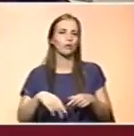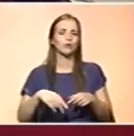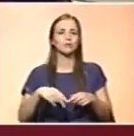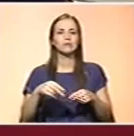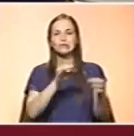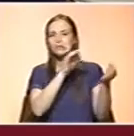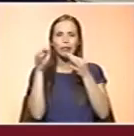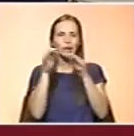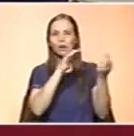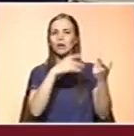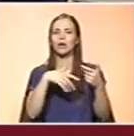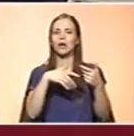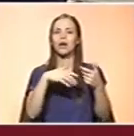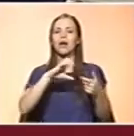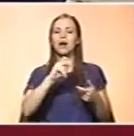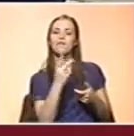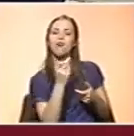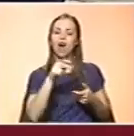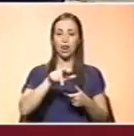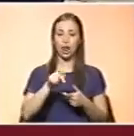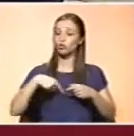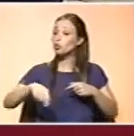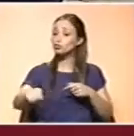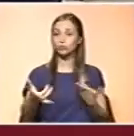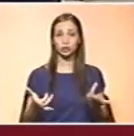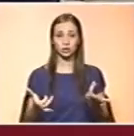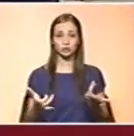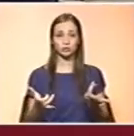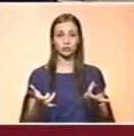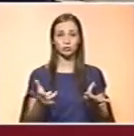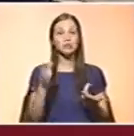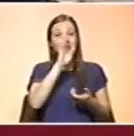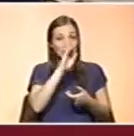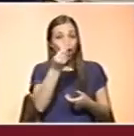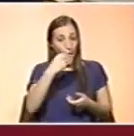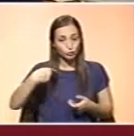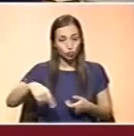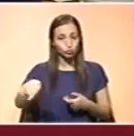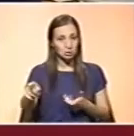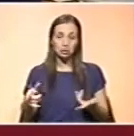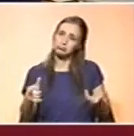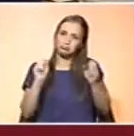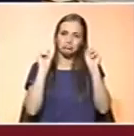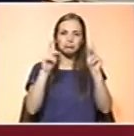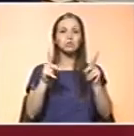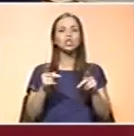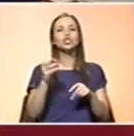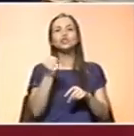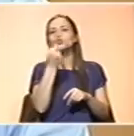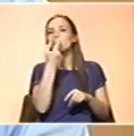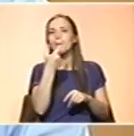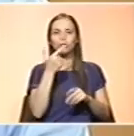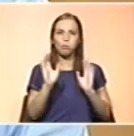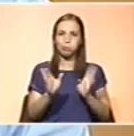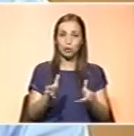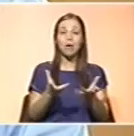sardinha, cavala. Se o fizéssemos, não teríamos necessidade de nos suplementar. Tirando estes e não